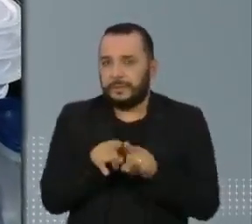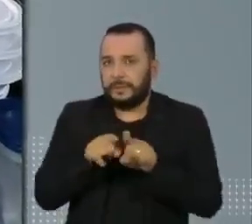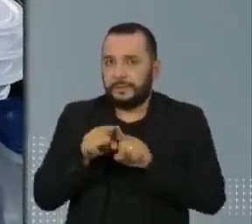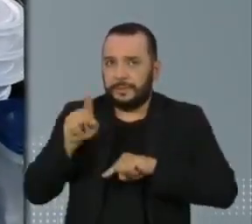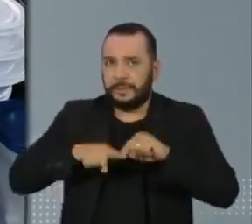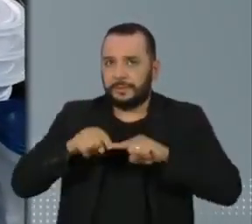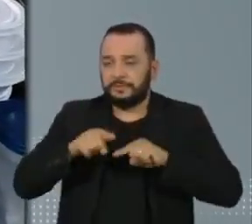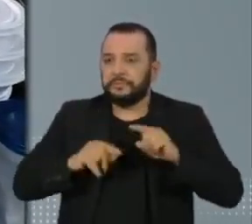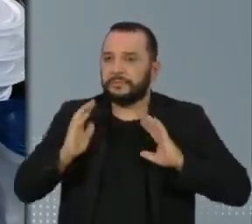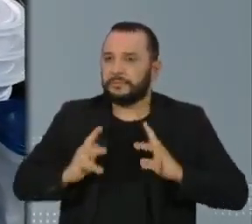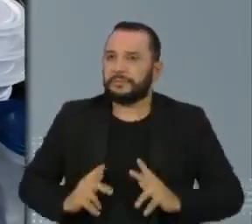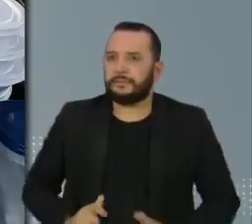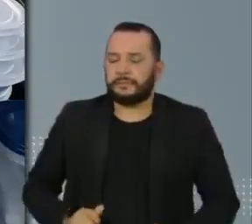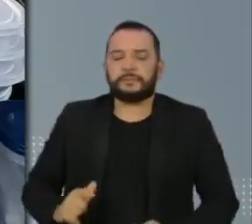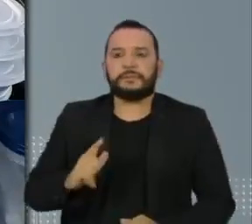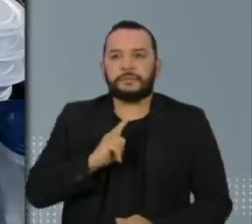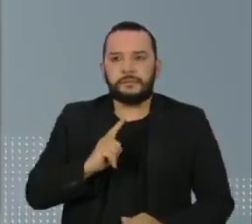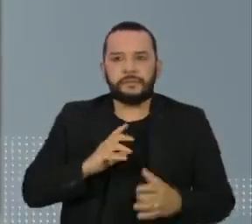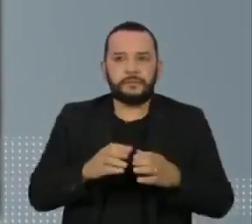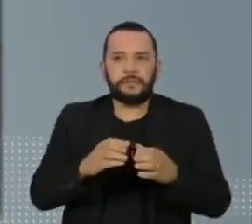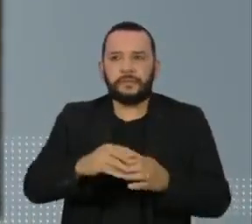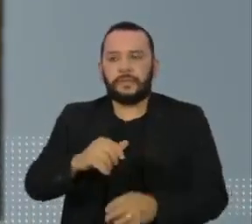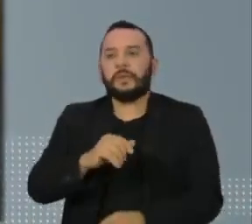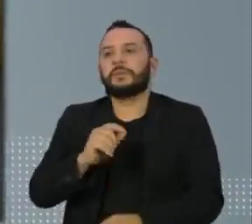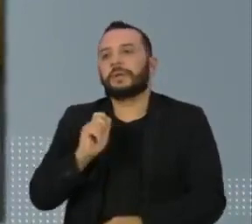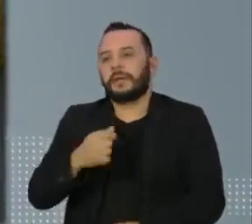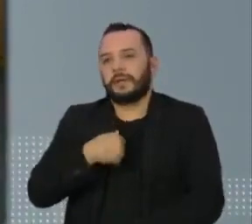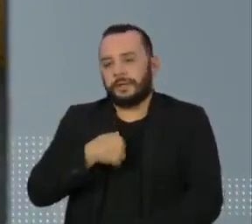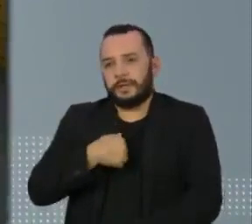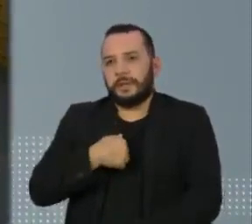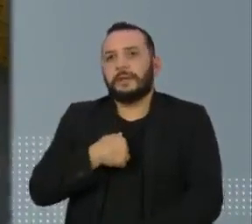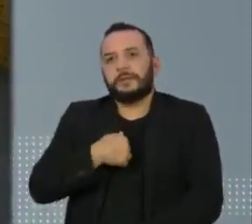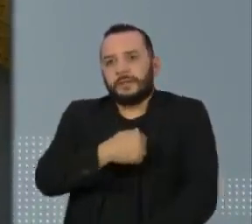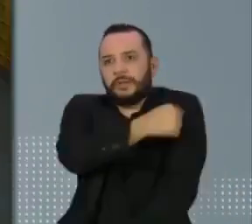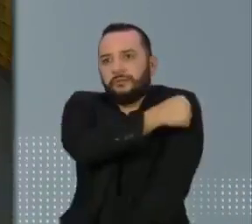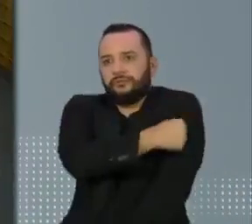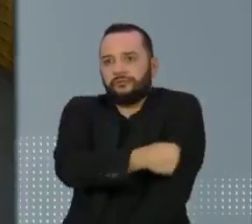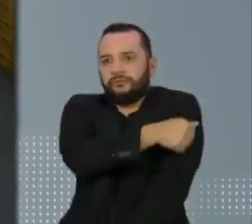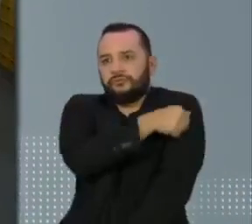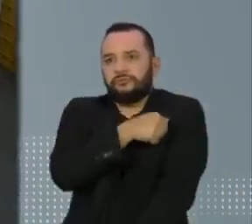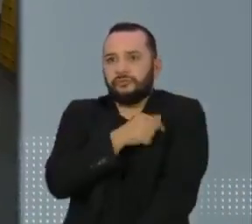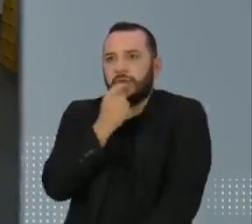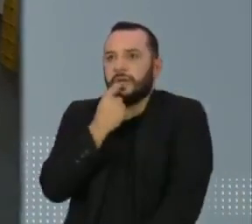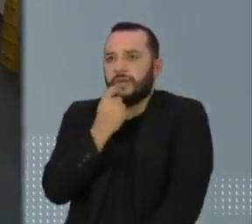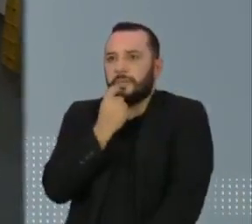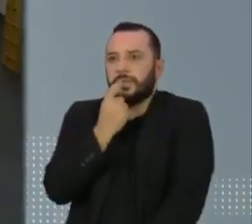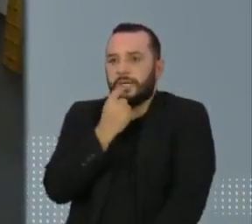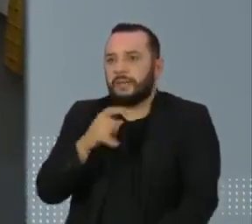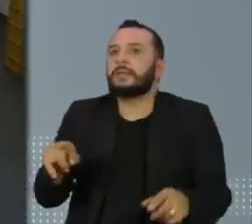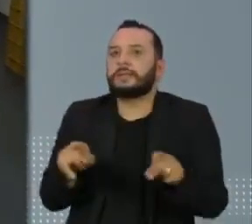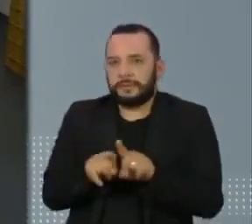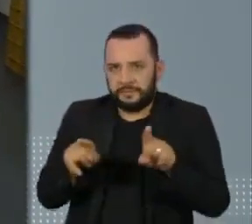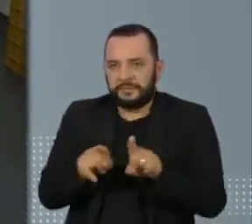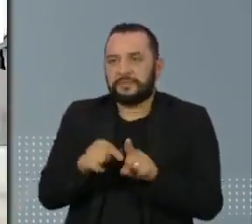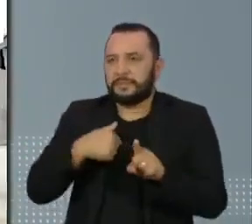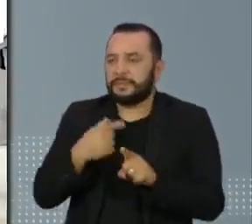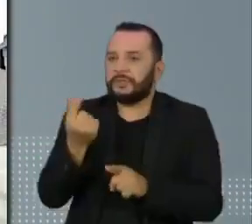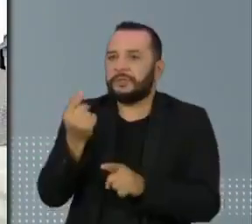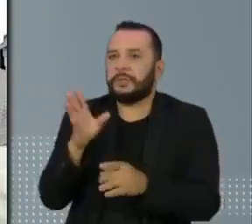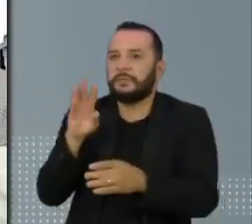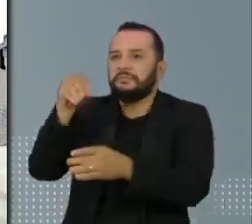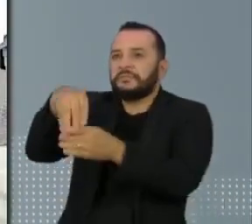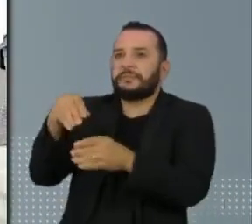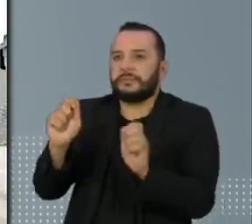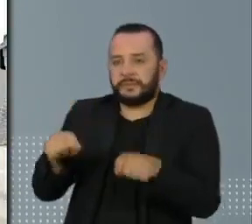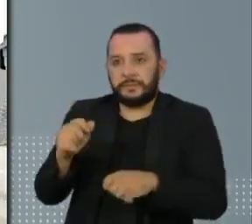seja pela Cruz Vermelha e também recebendo, doações em dinheiro em uma conta corrente. Quem quiser